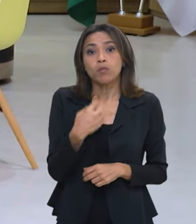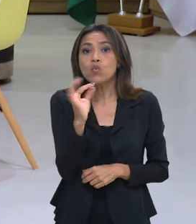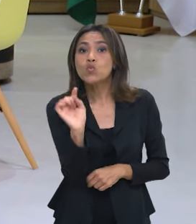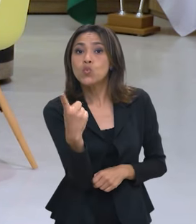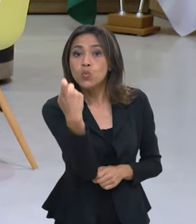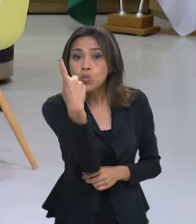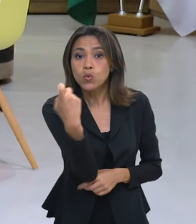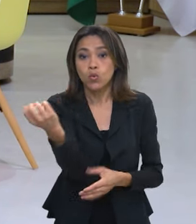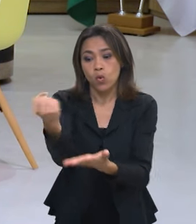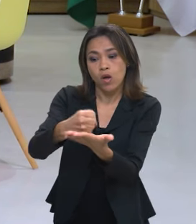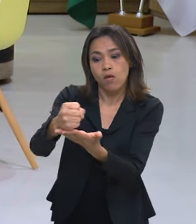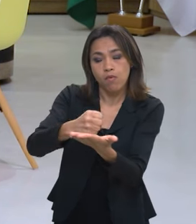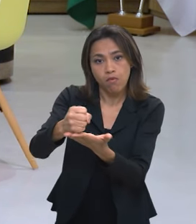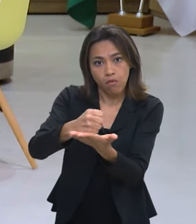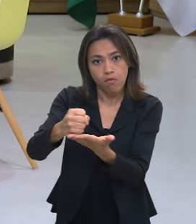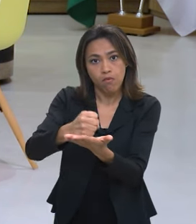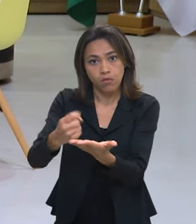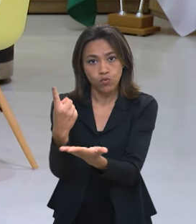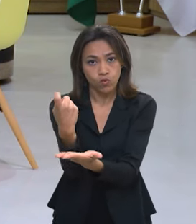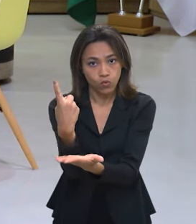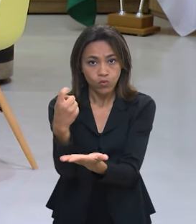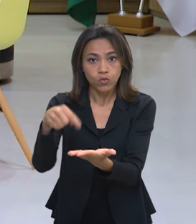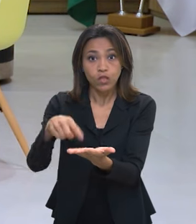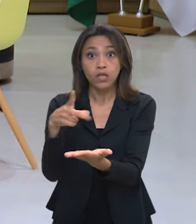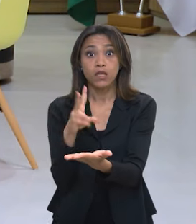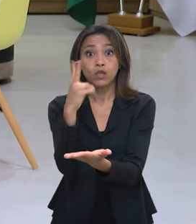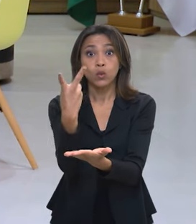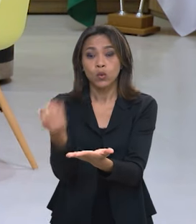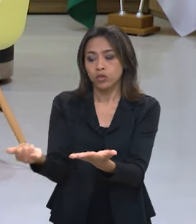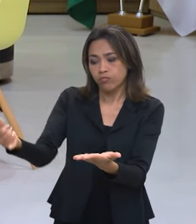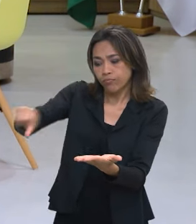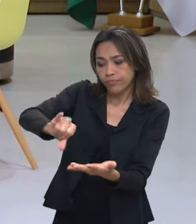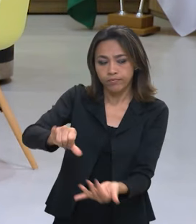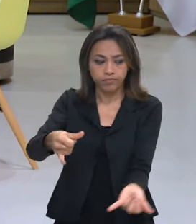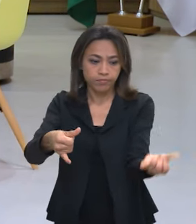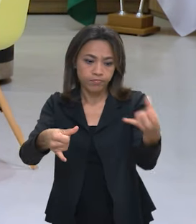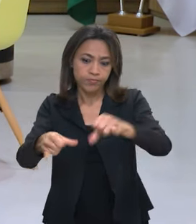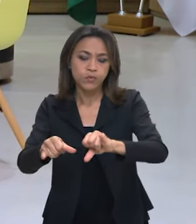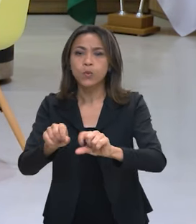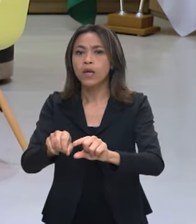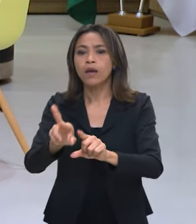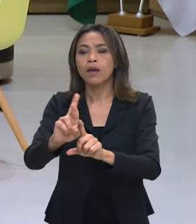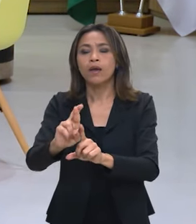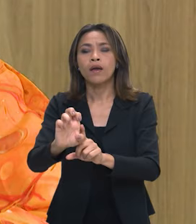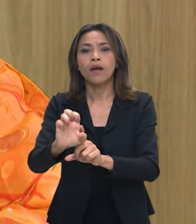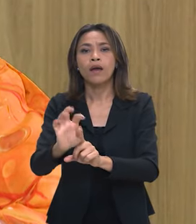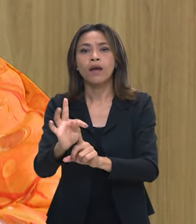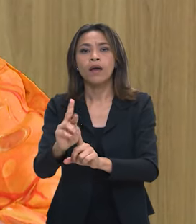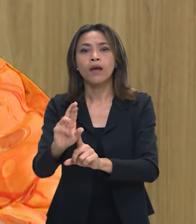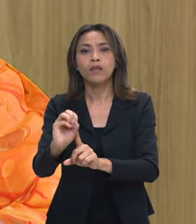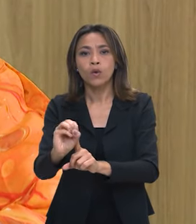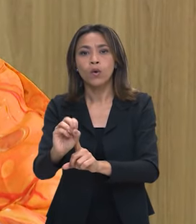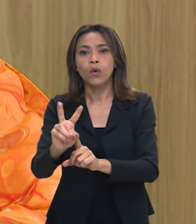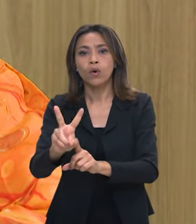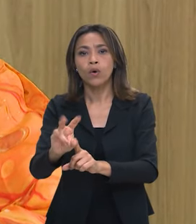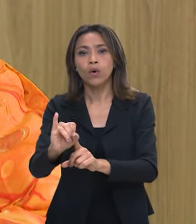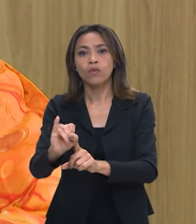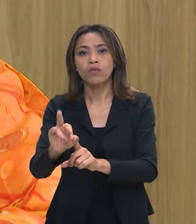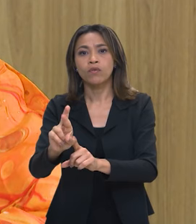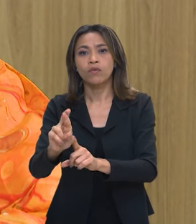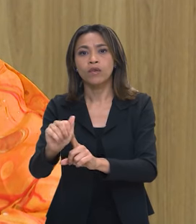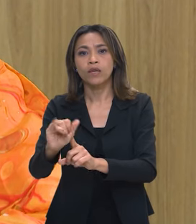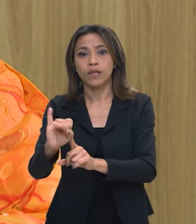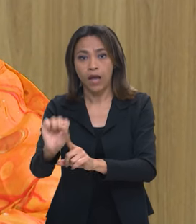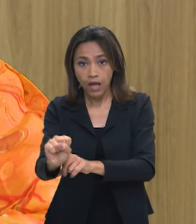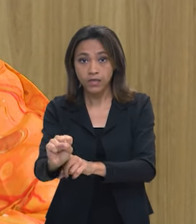droga única um medicamento único que une dois antirretrovirais a partir de uma